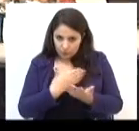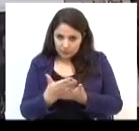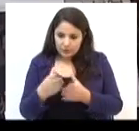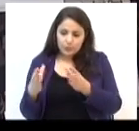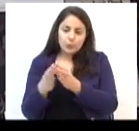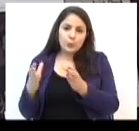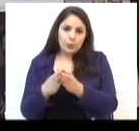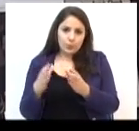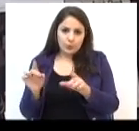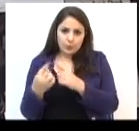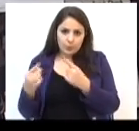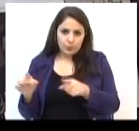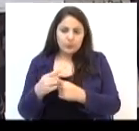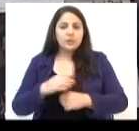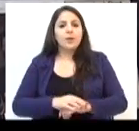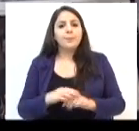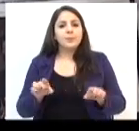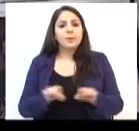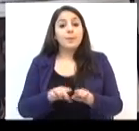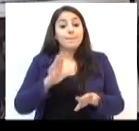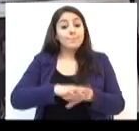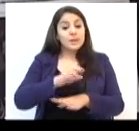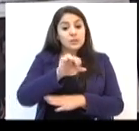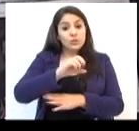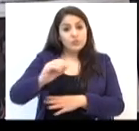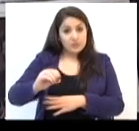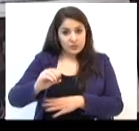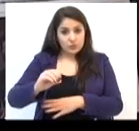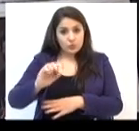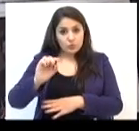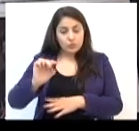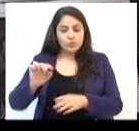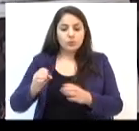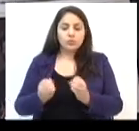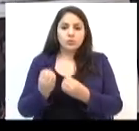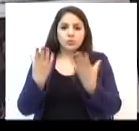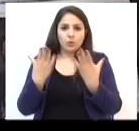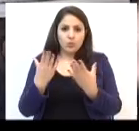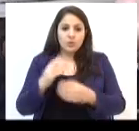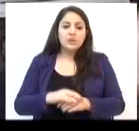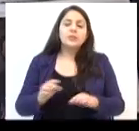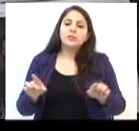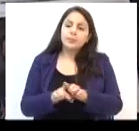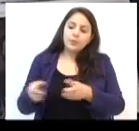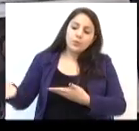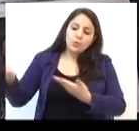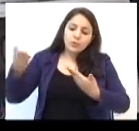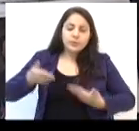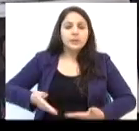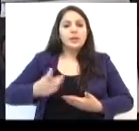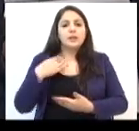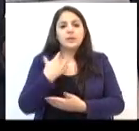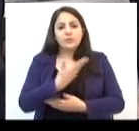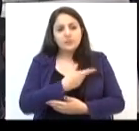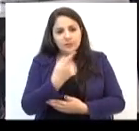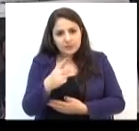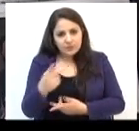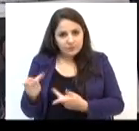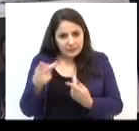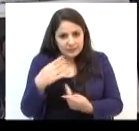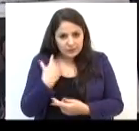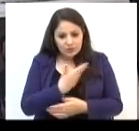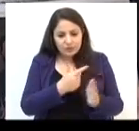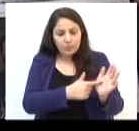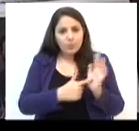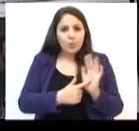brasileiro. Vou aproveitar agora para convidar todos vocês na Feira do Livro, aqui em Passo Fundo, no Borbão, a visitar nossa